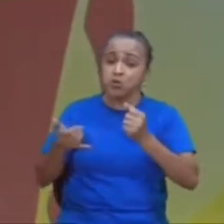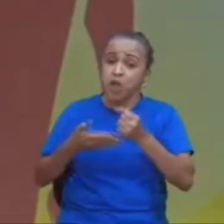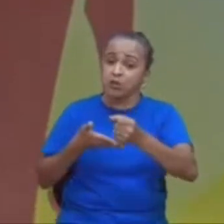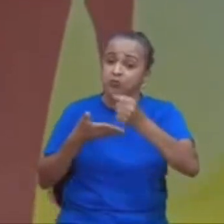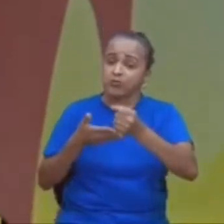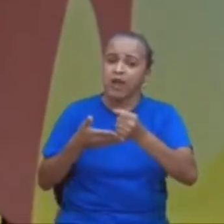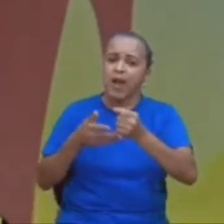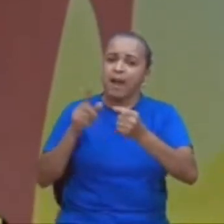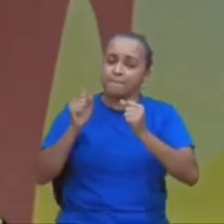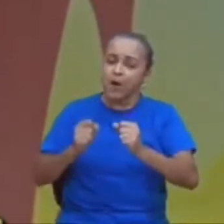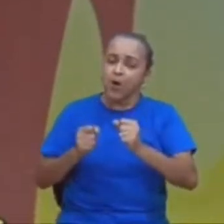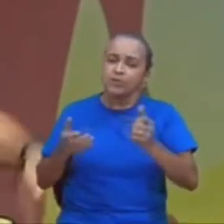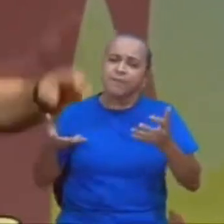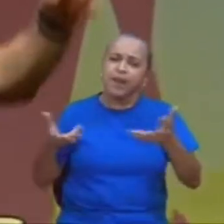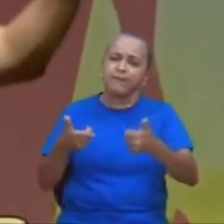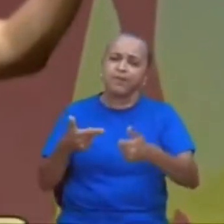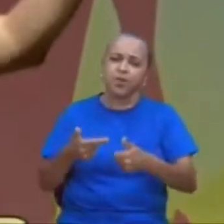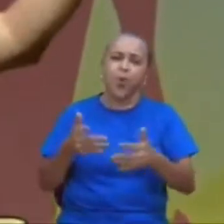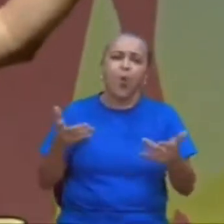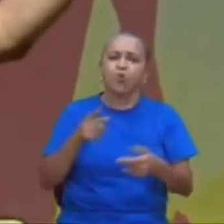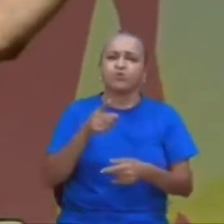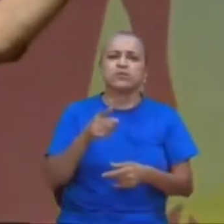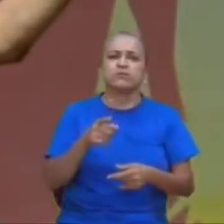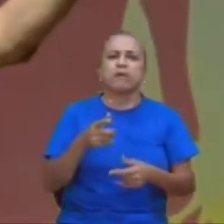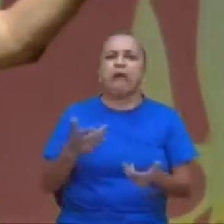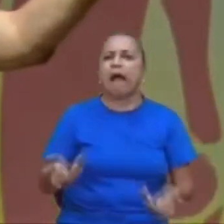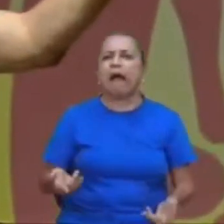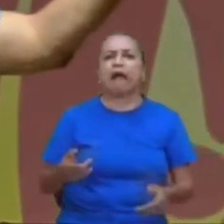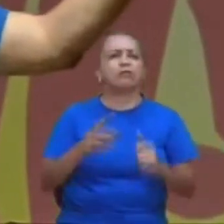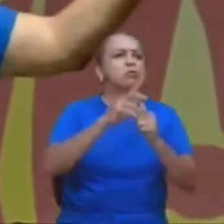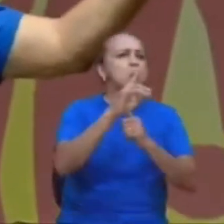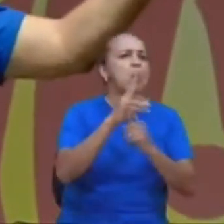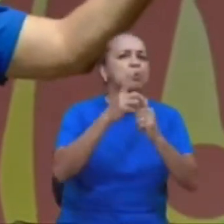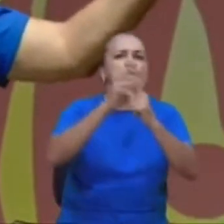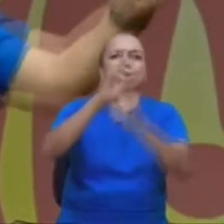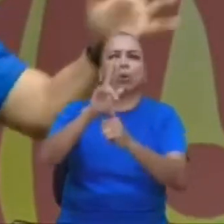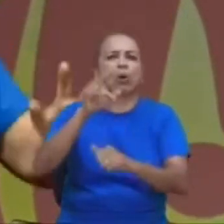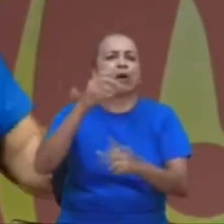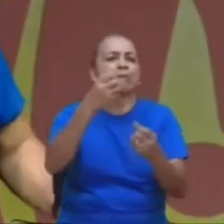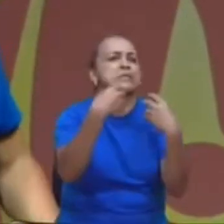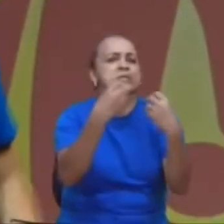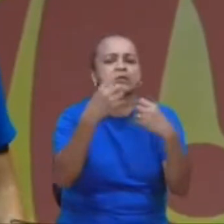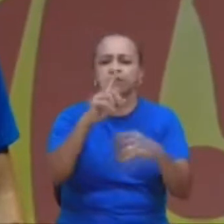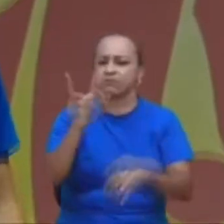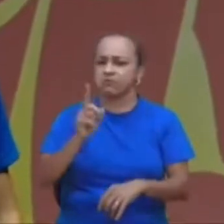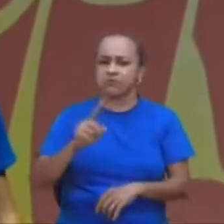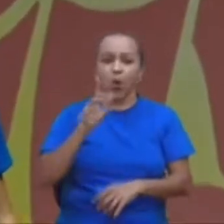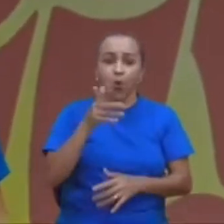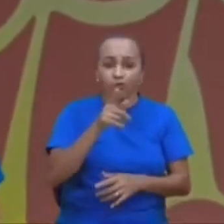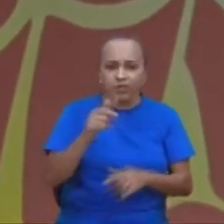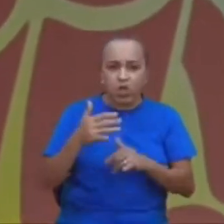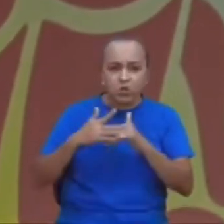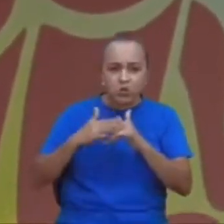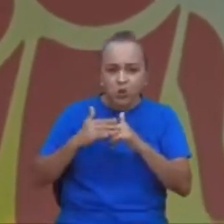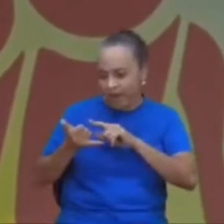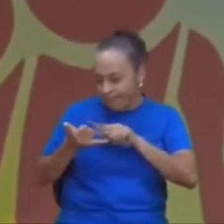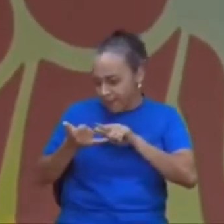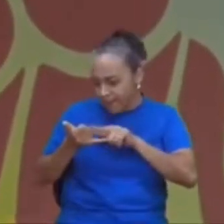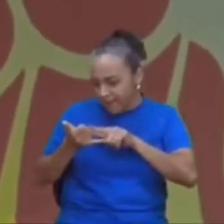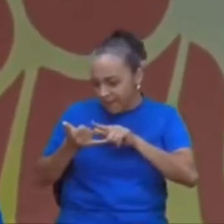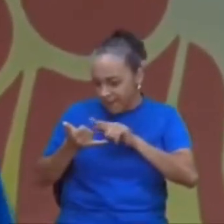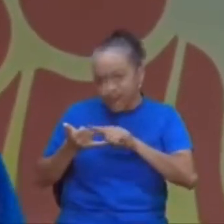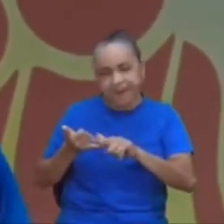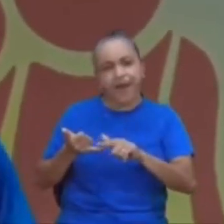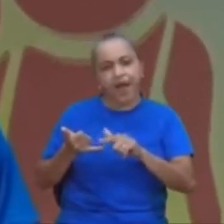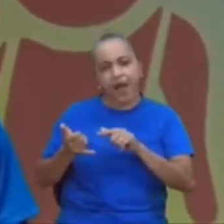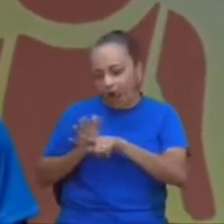hoje, o conhecimento, não está mais dependendo dos doutores, hoje, você pode achar no YouTube, doutor YouTube, doutor Google,